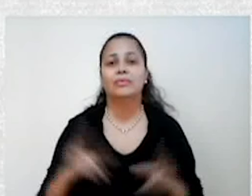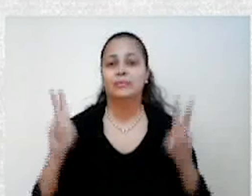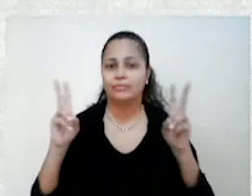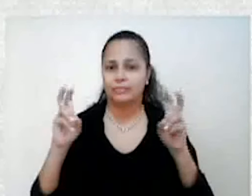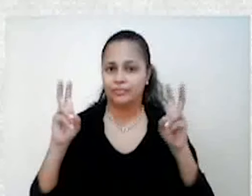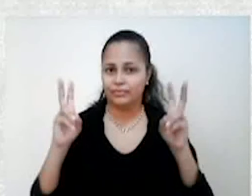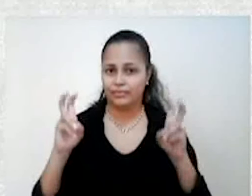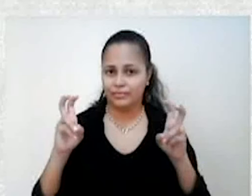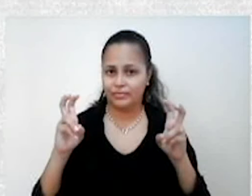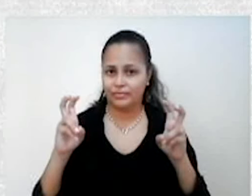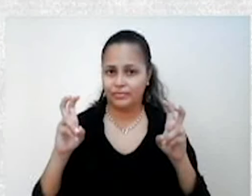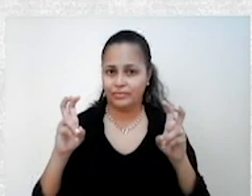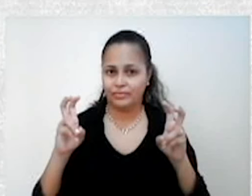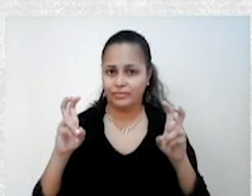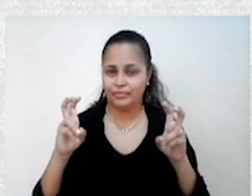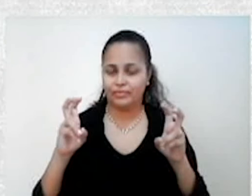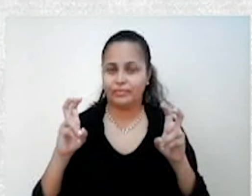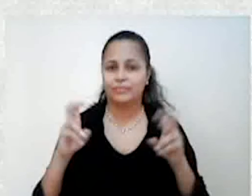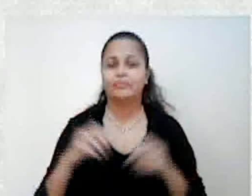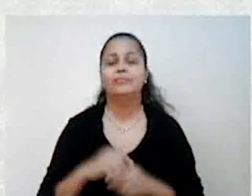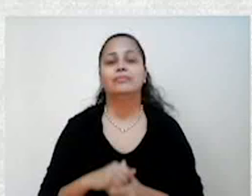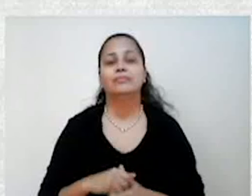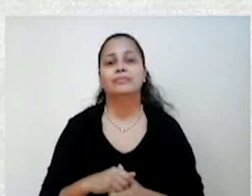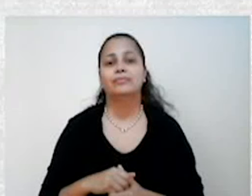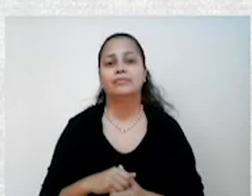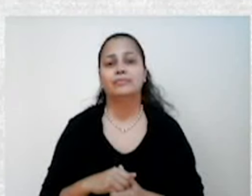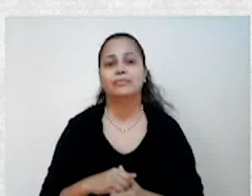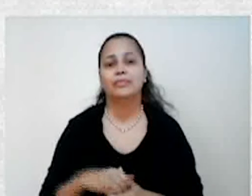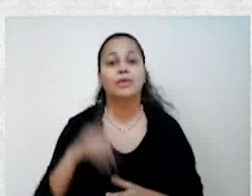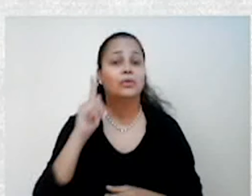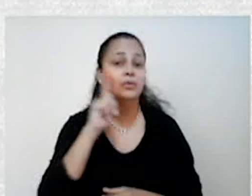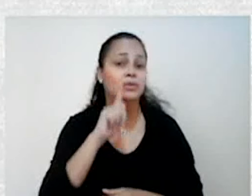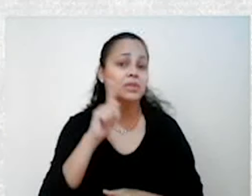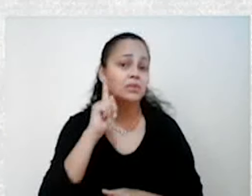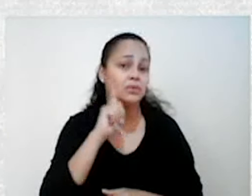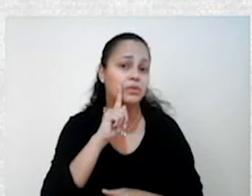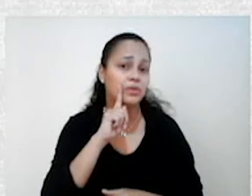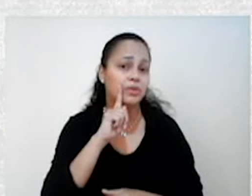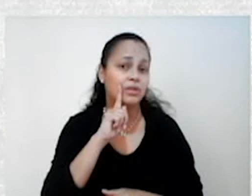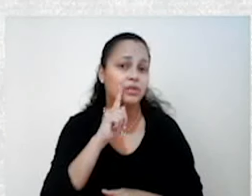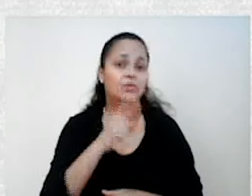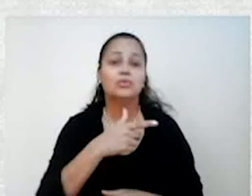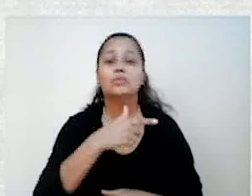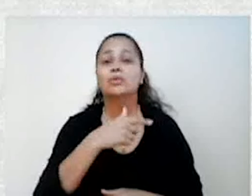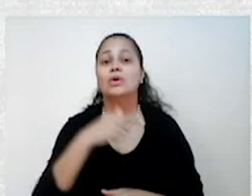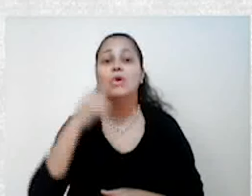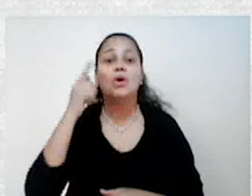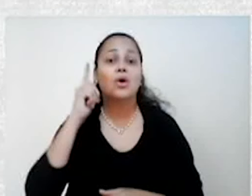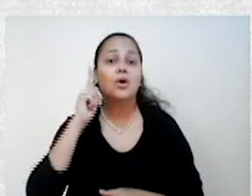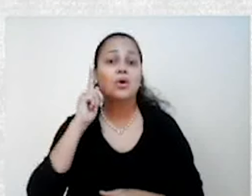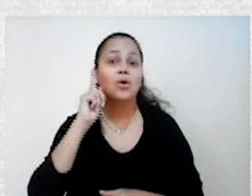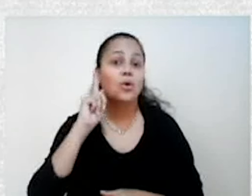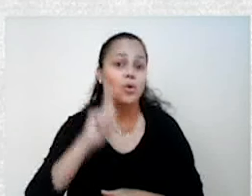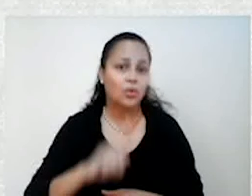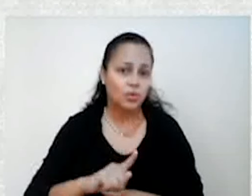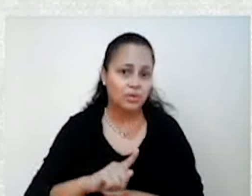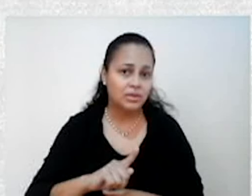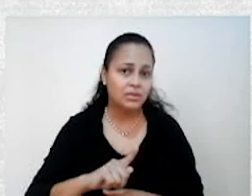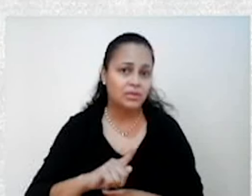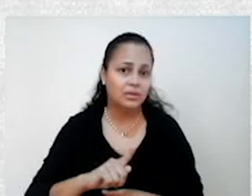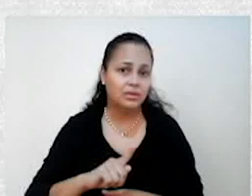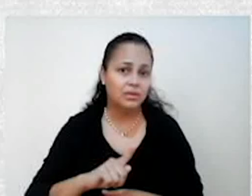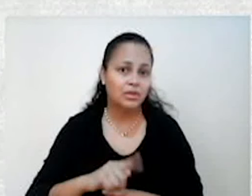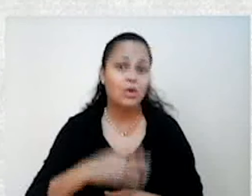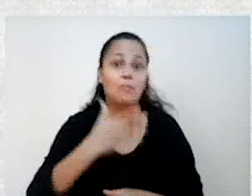Intervenção Estatal para a Superação da Crise. Pessoal, os Estados Unidos só conseguiram reagir à crise de 1929